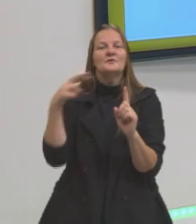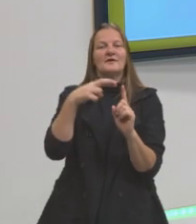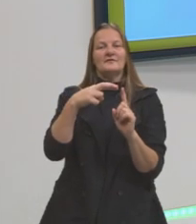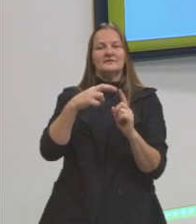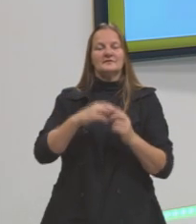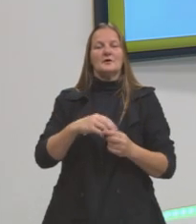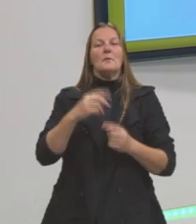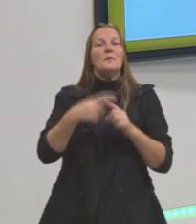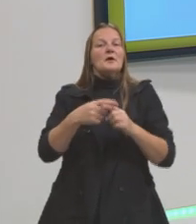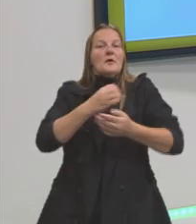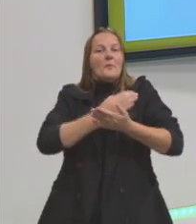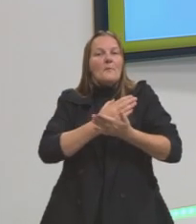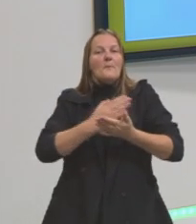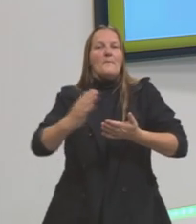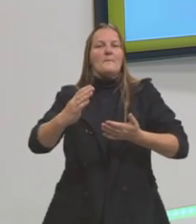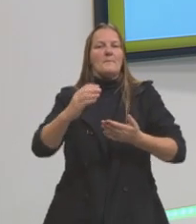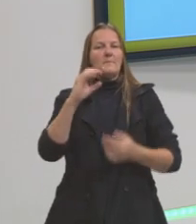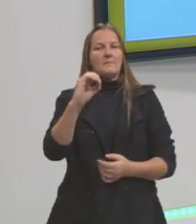do sistema cartesiano.